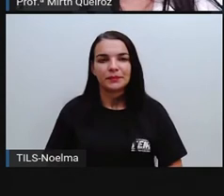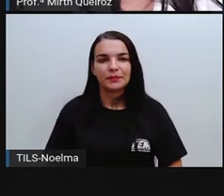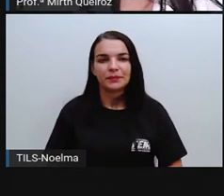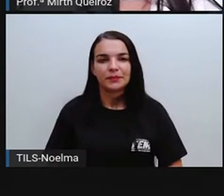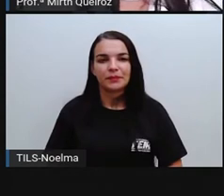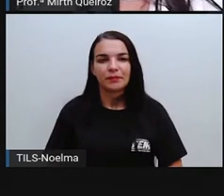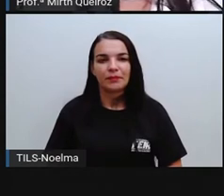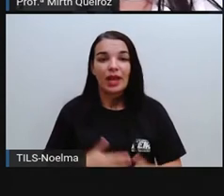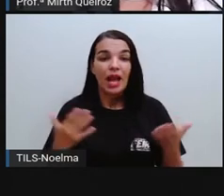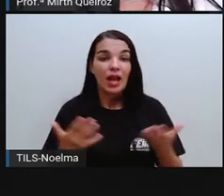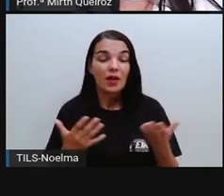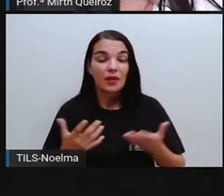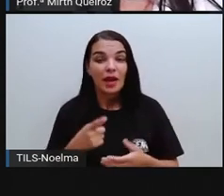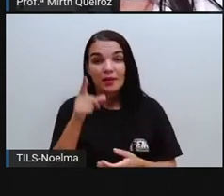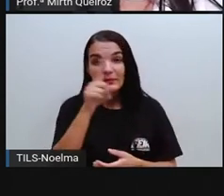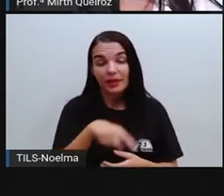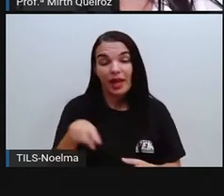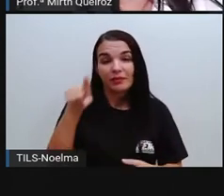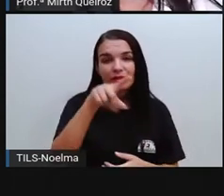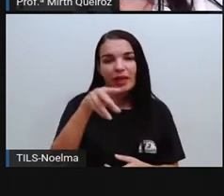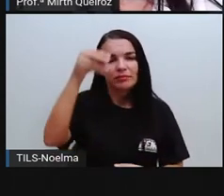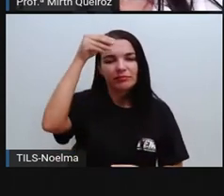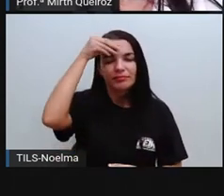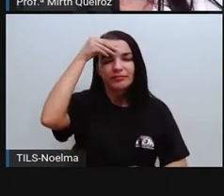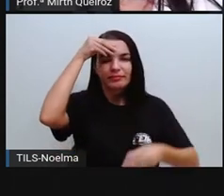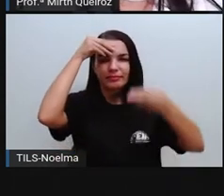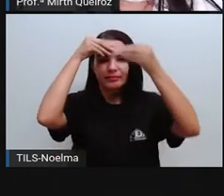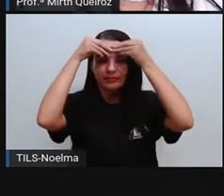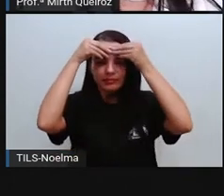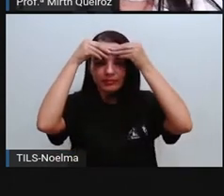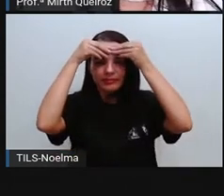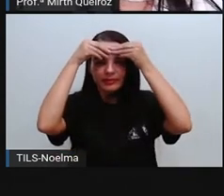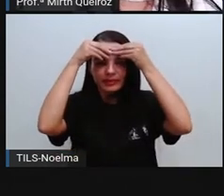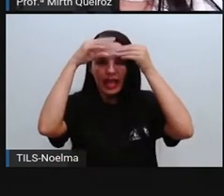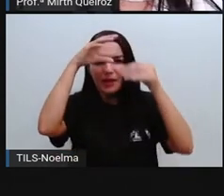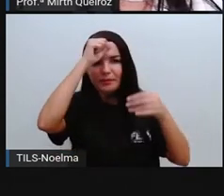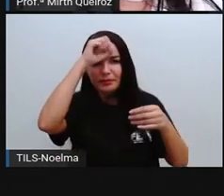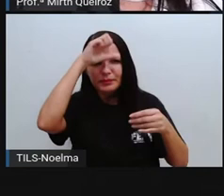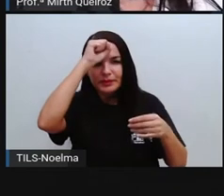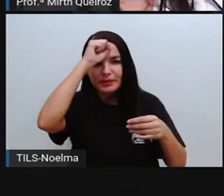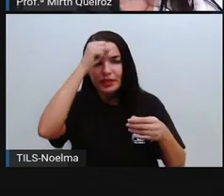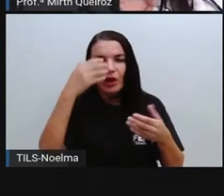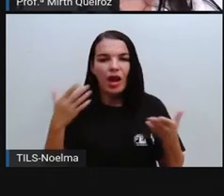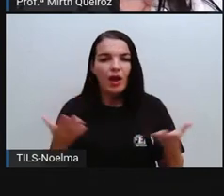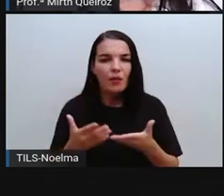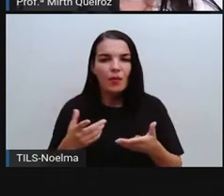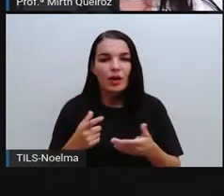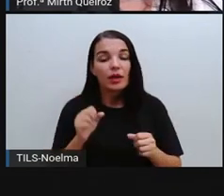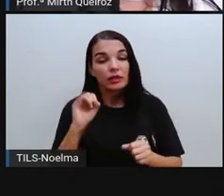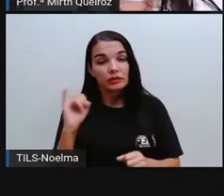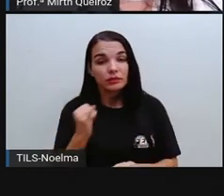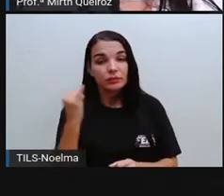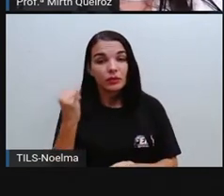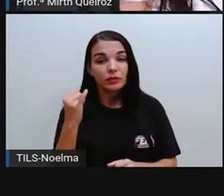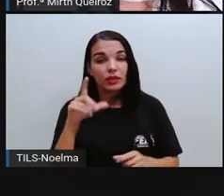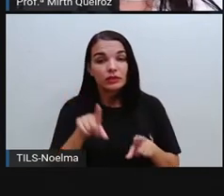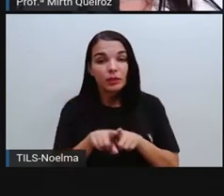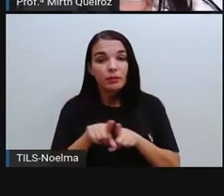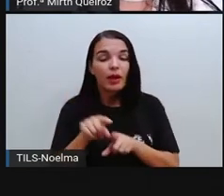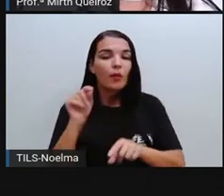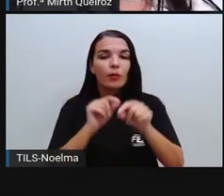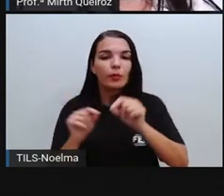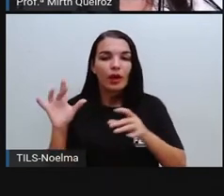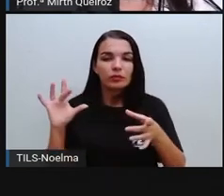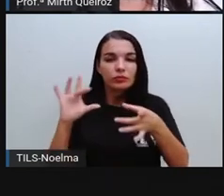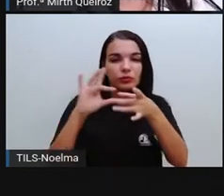E para a gente, né, concretizar o que a gente aprendeu hoje, é interessante que a gente associe essas